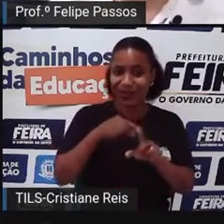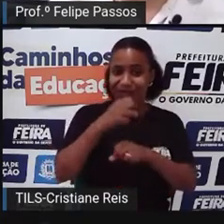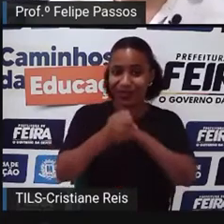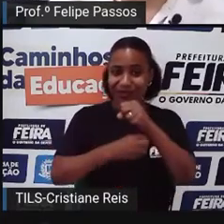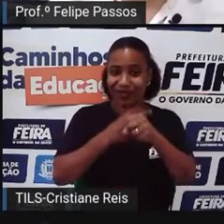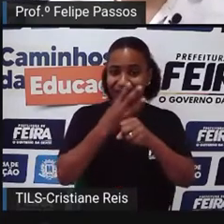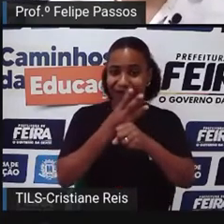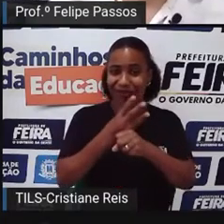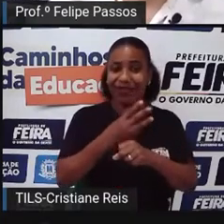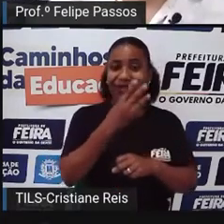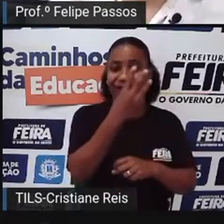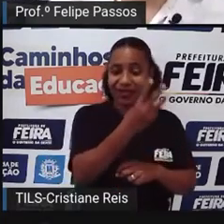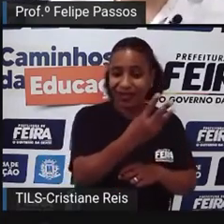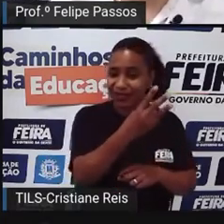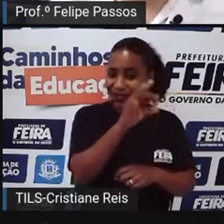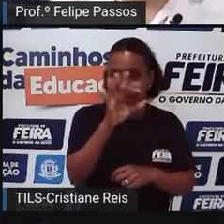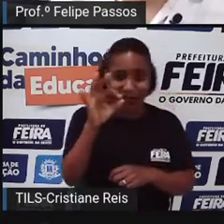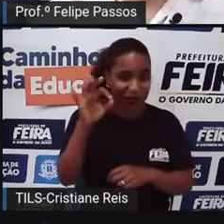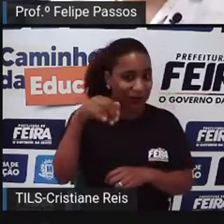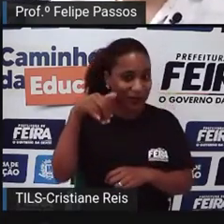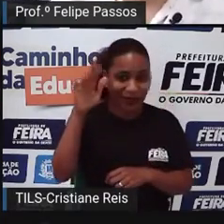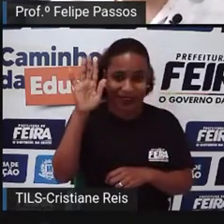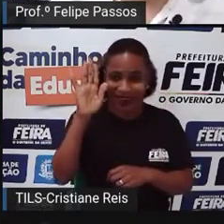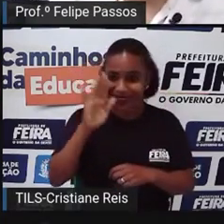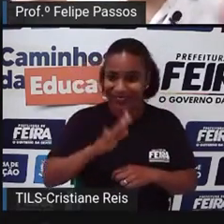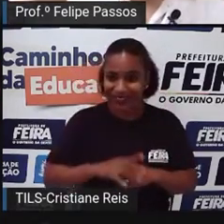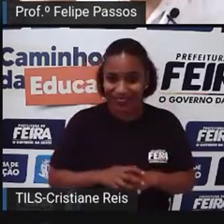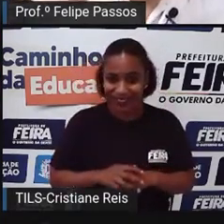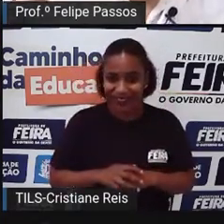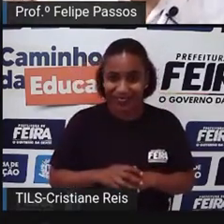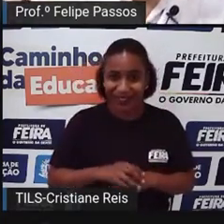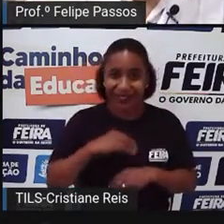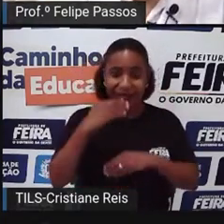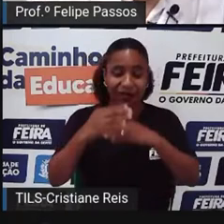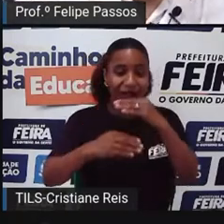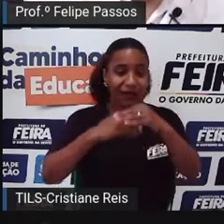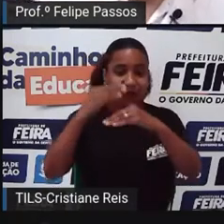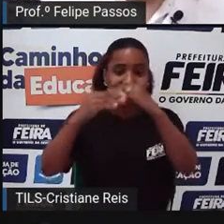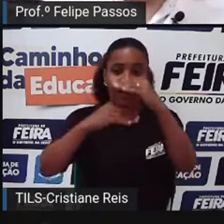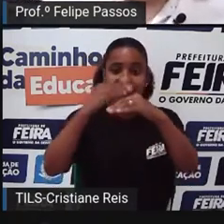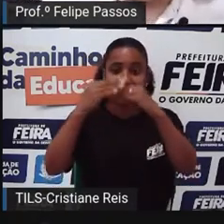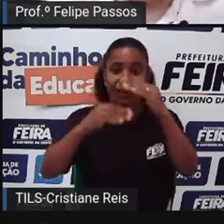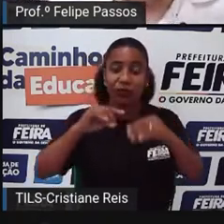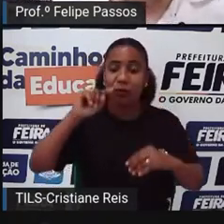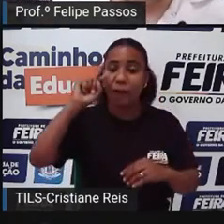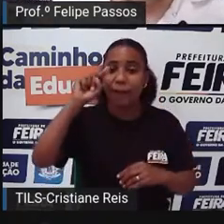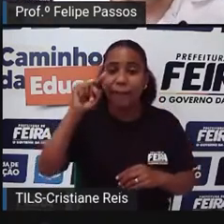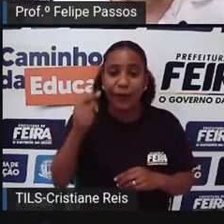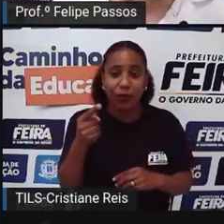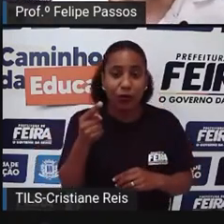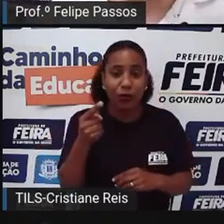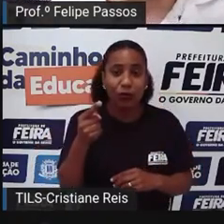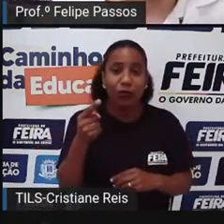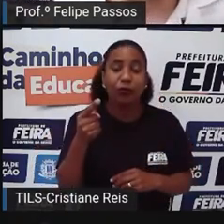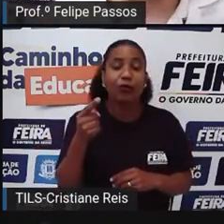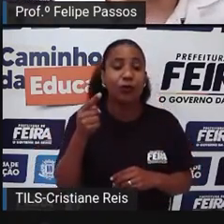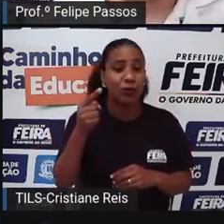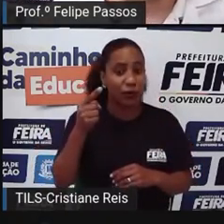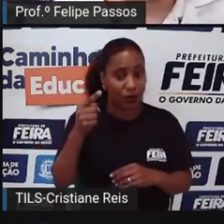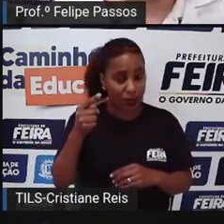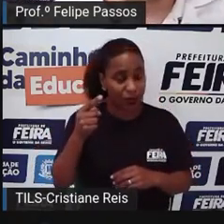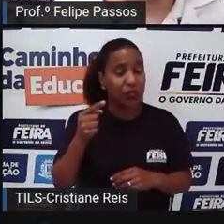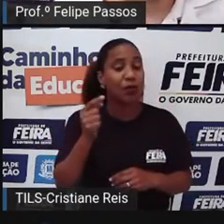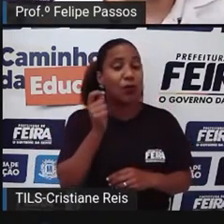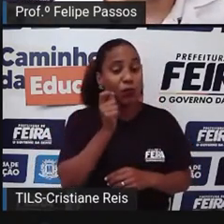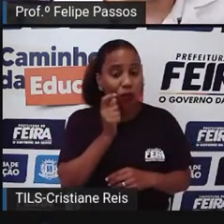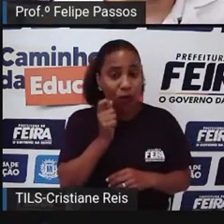trezentos E alguma coisa No quarto ano Já vai para Para a casa de mil É uma bola de neve É